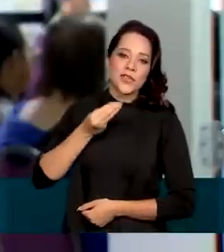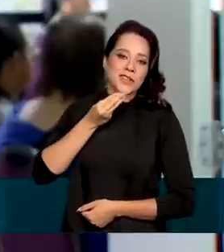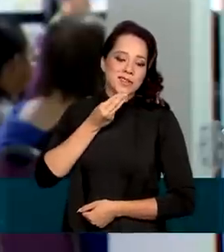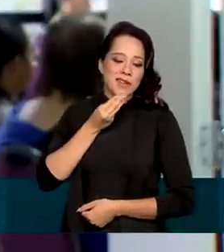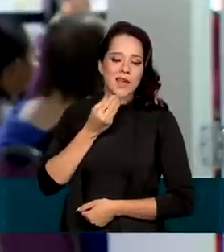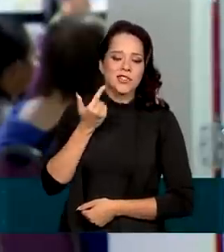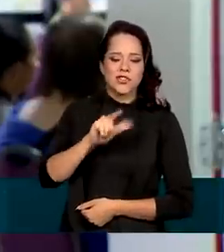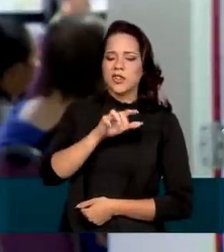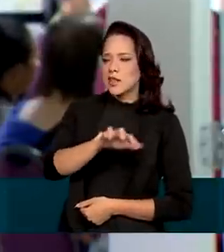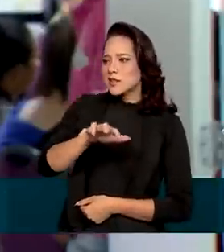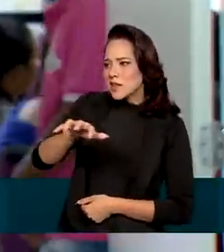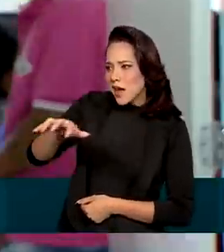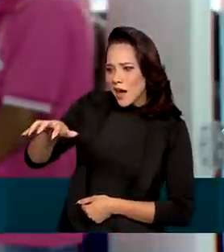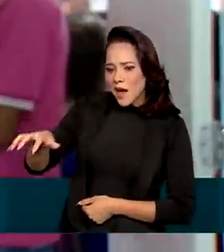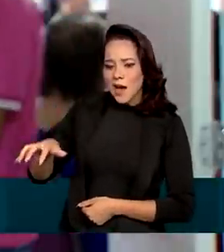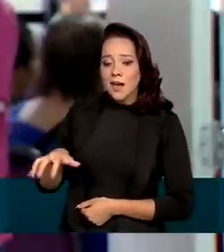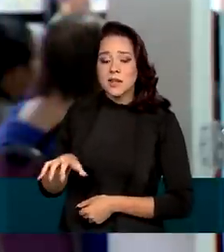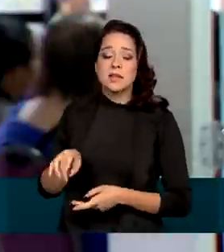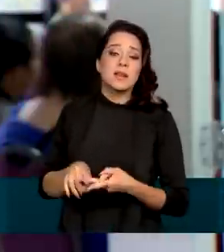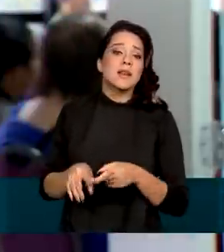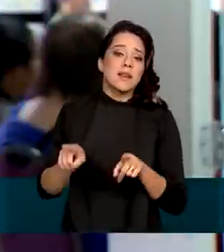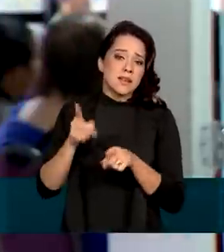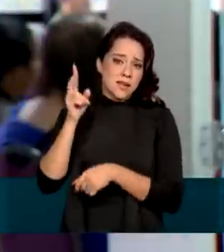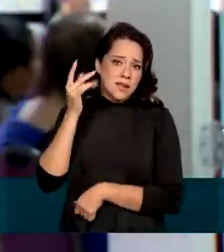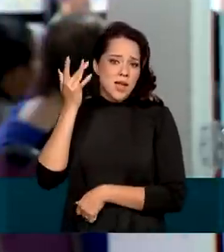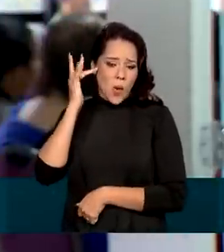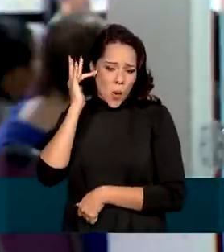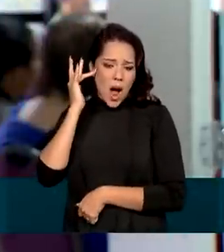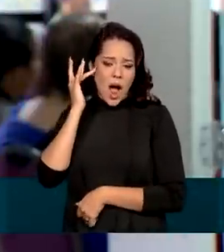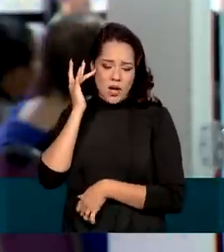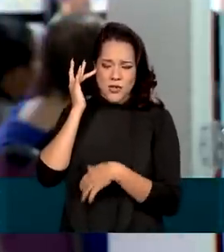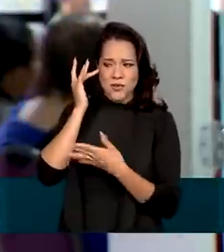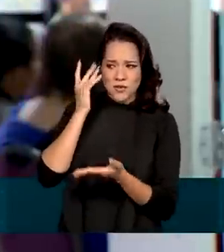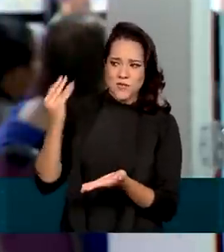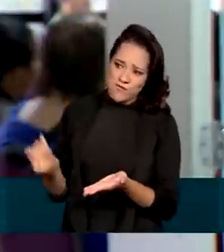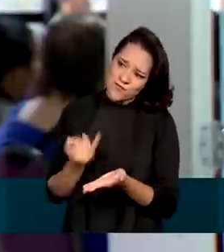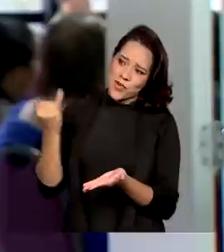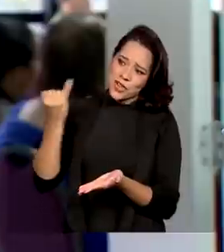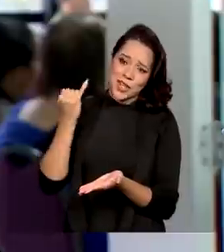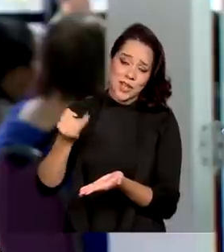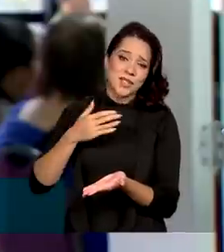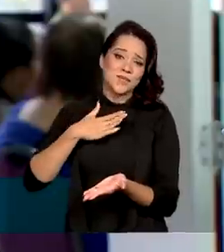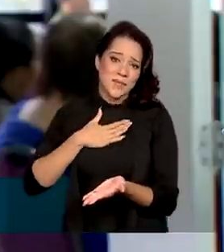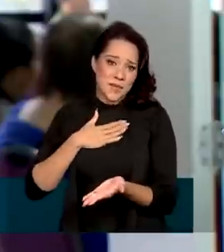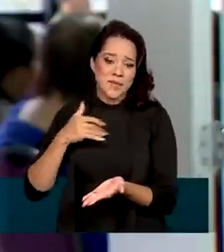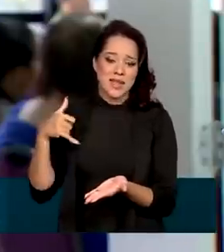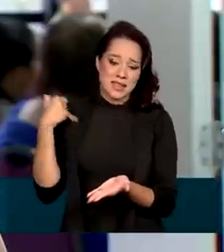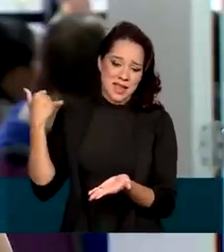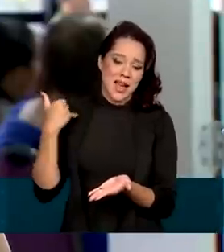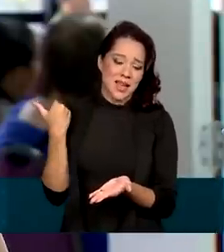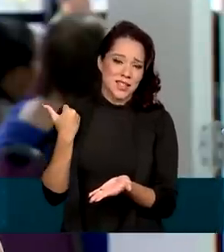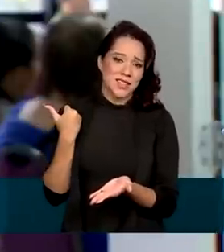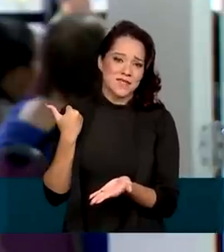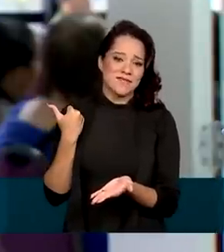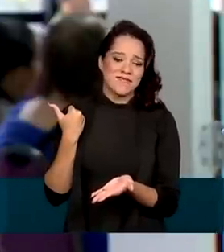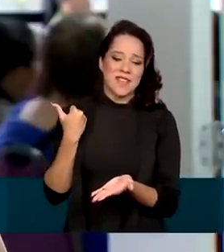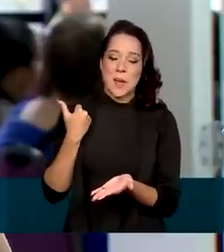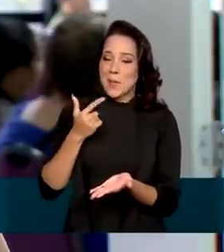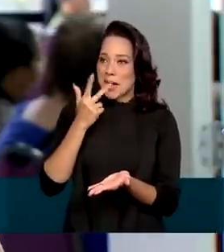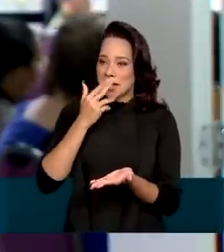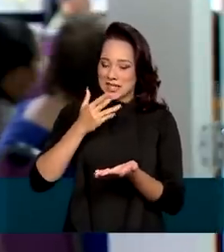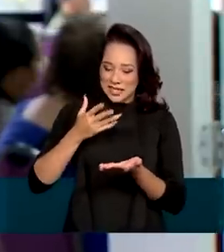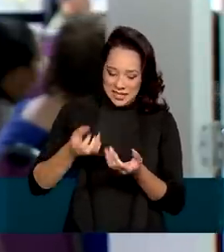em outras áreas e eu acho isso muito significante para a minha idade, tipo uma fênix, um